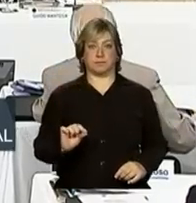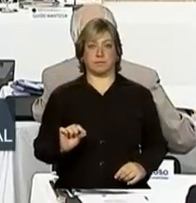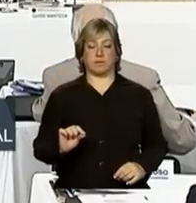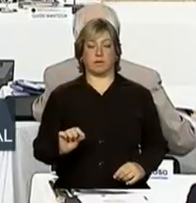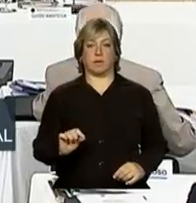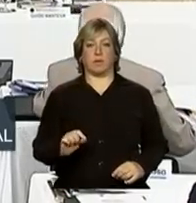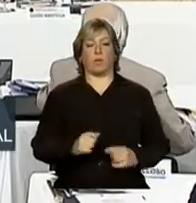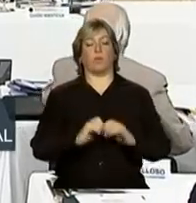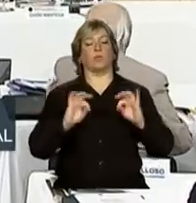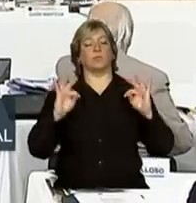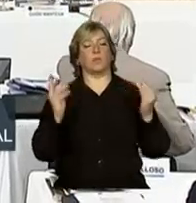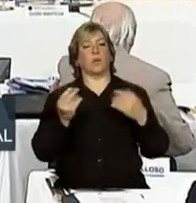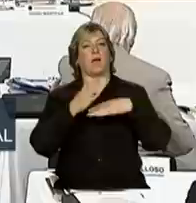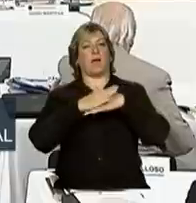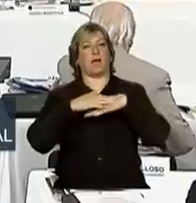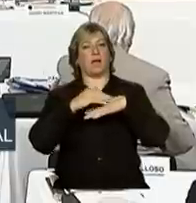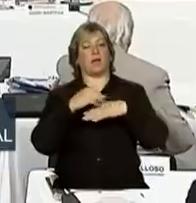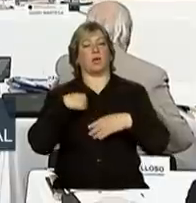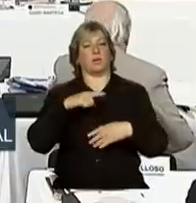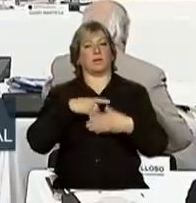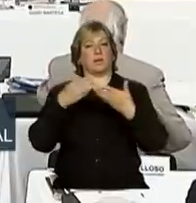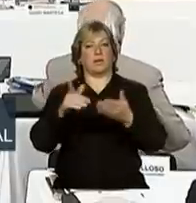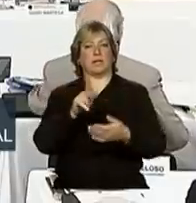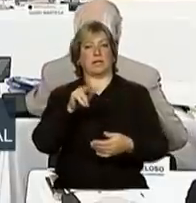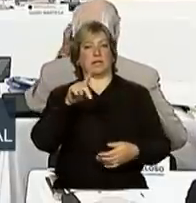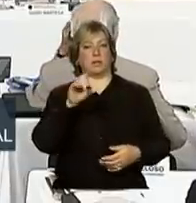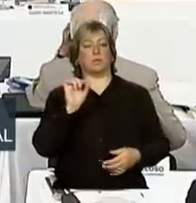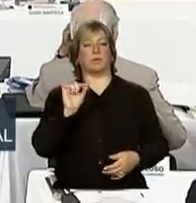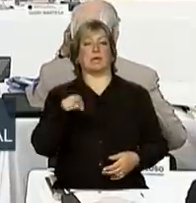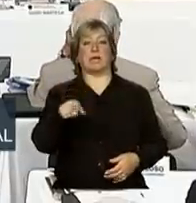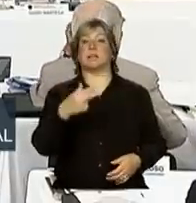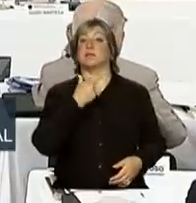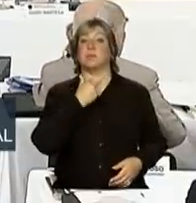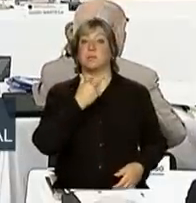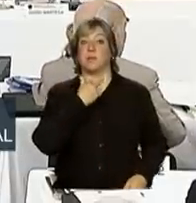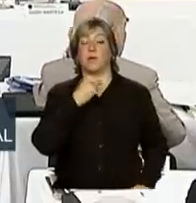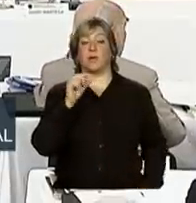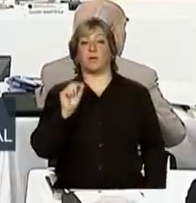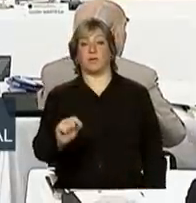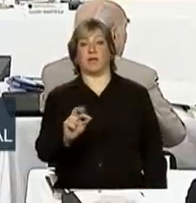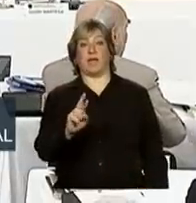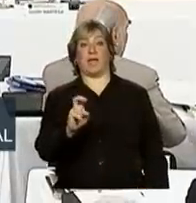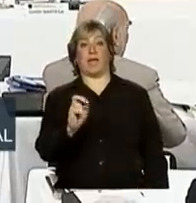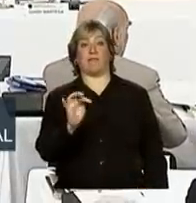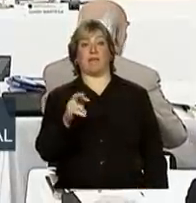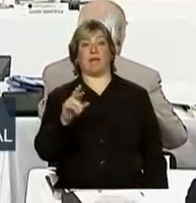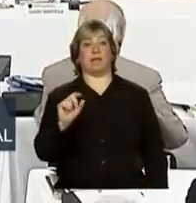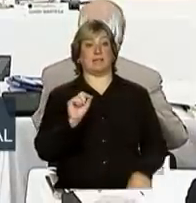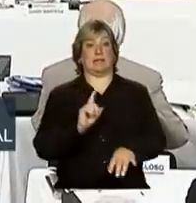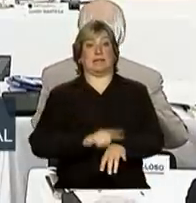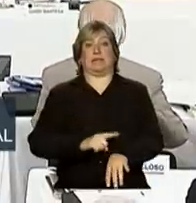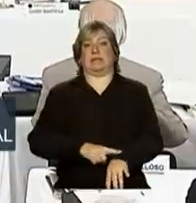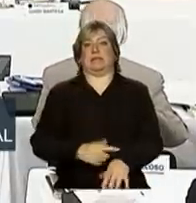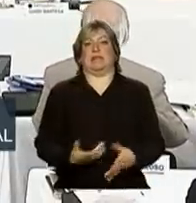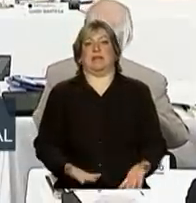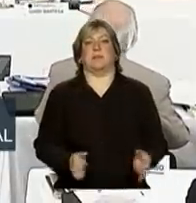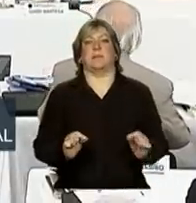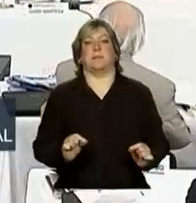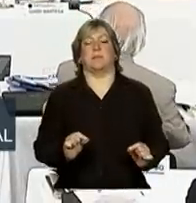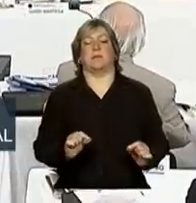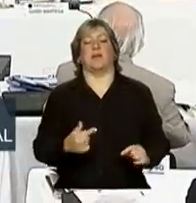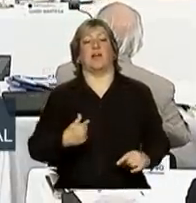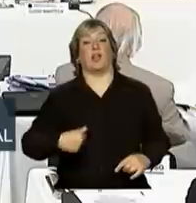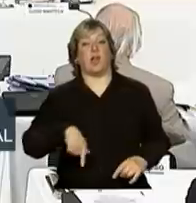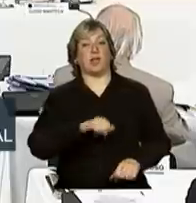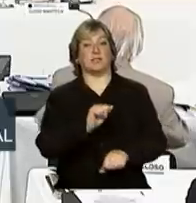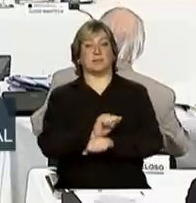todo o carinho que eu tenho pelo Guido, ele não pode ser referência de tempo. Então, a expectativa é